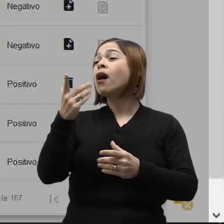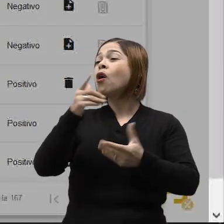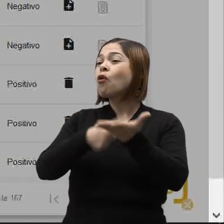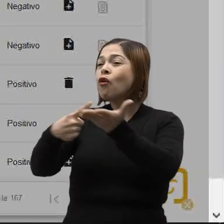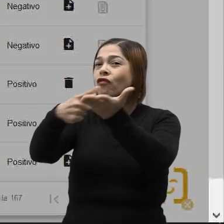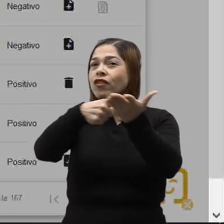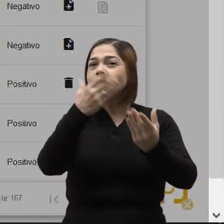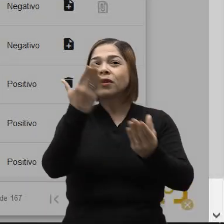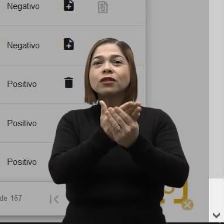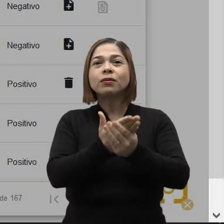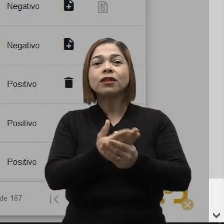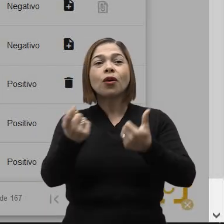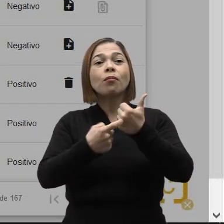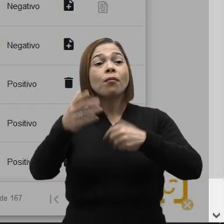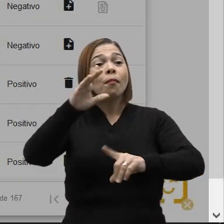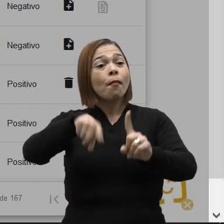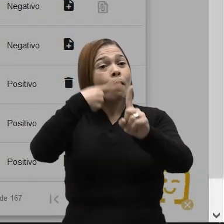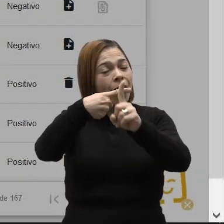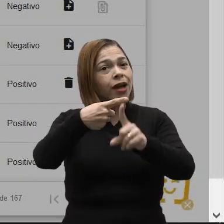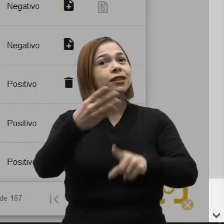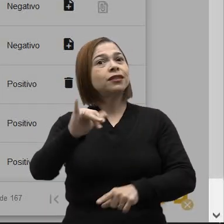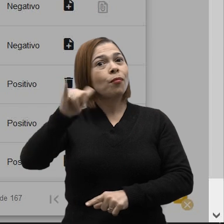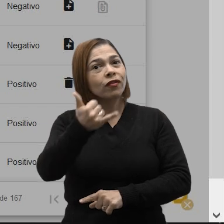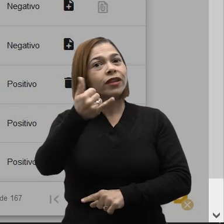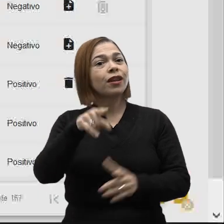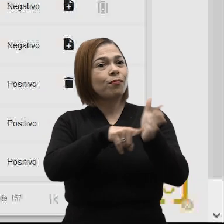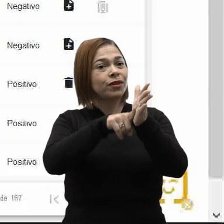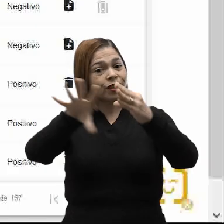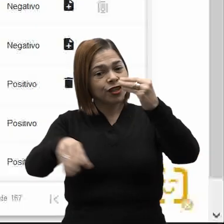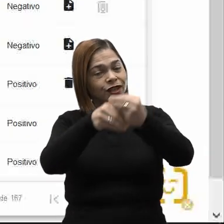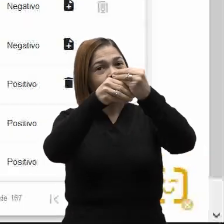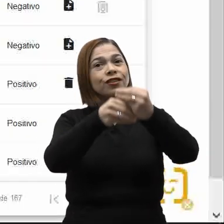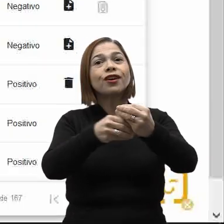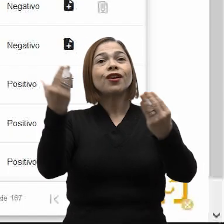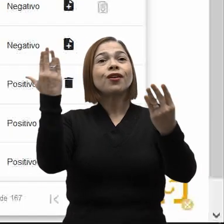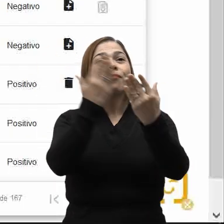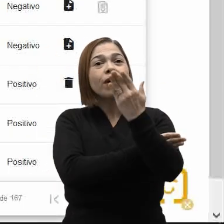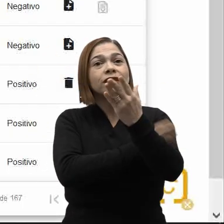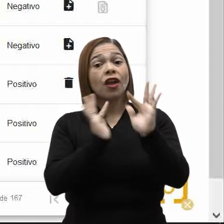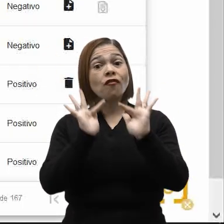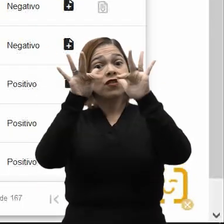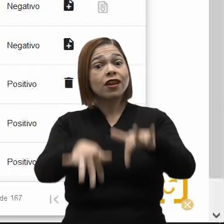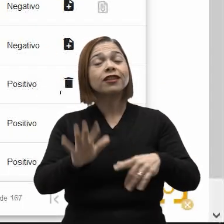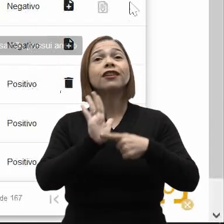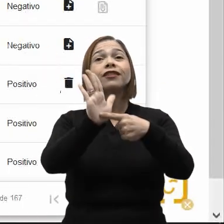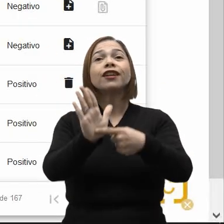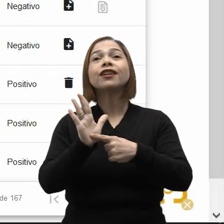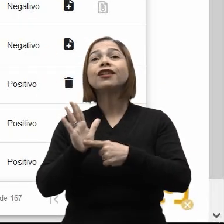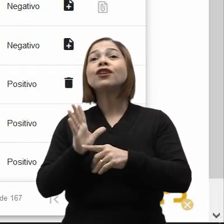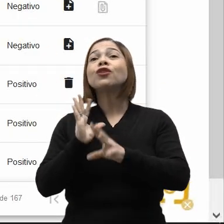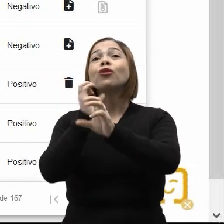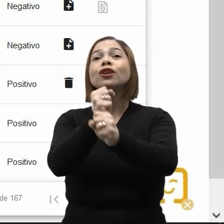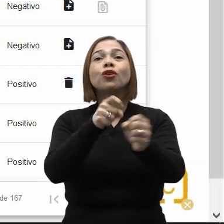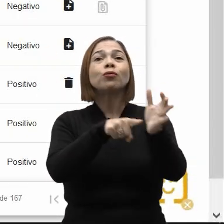seu processo, clique no ícone de mais aproveitar pesquisa. A pesquisa vai ser adicionada no ícone de pasta finalizar, que possui